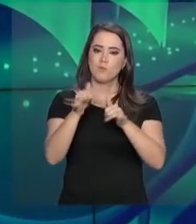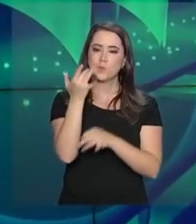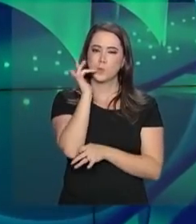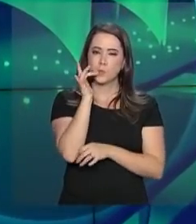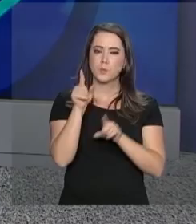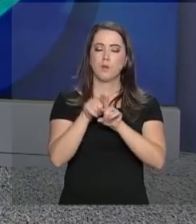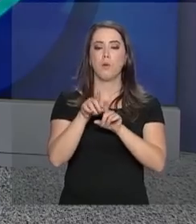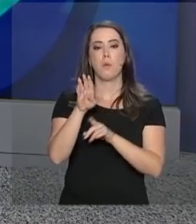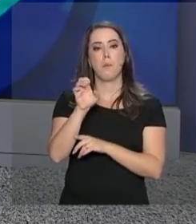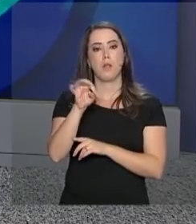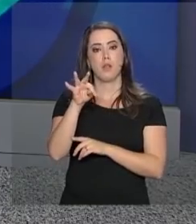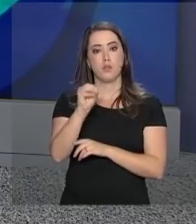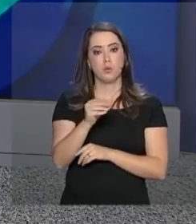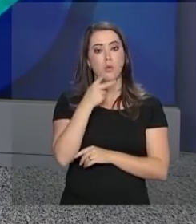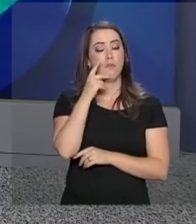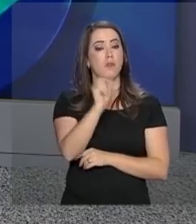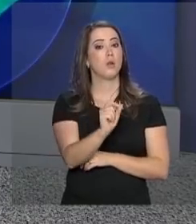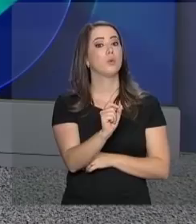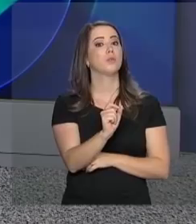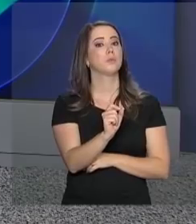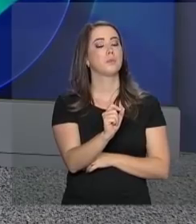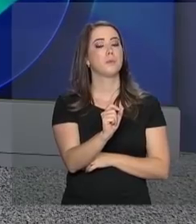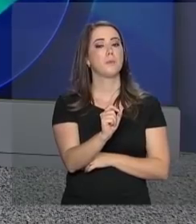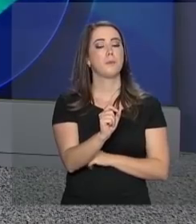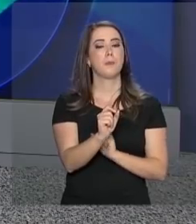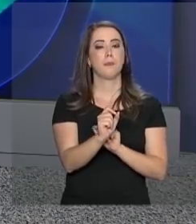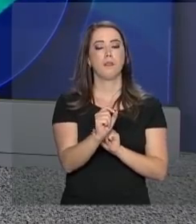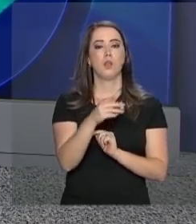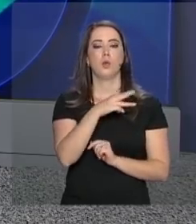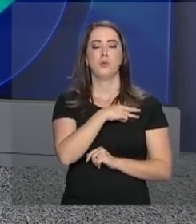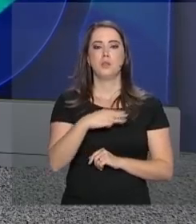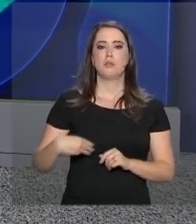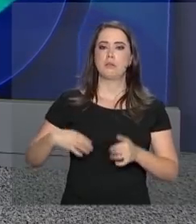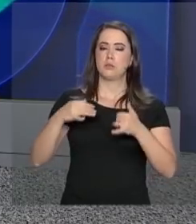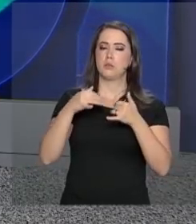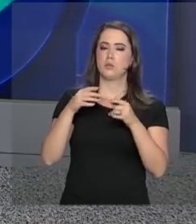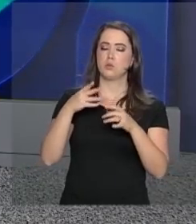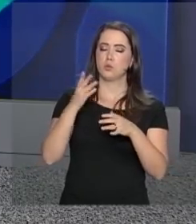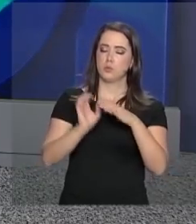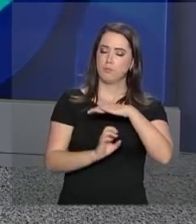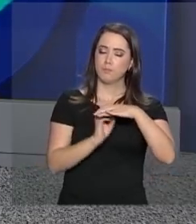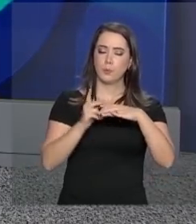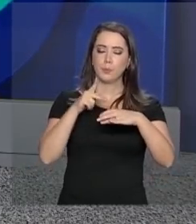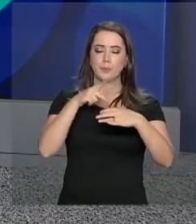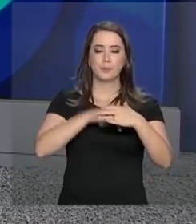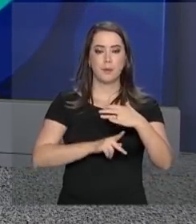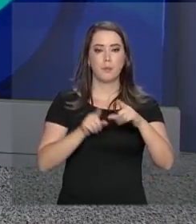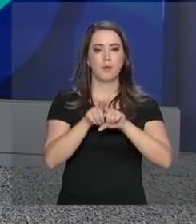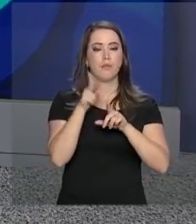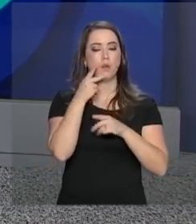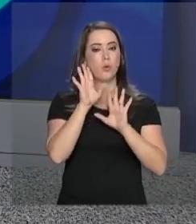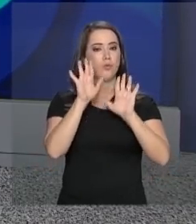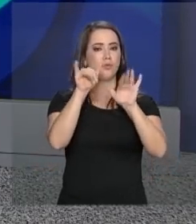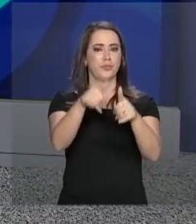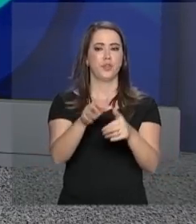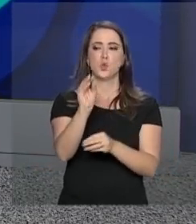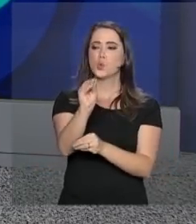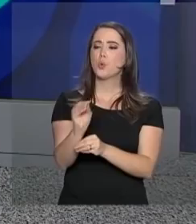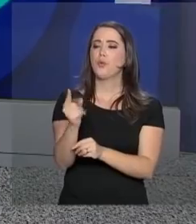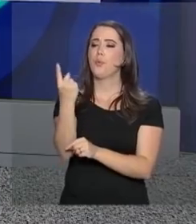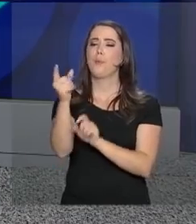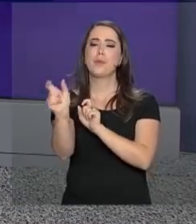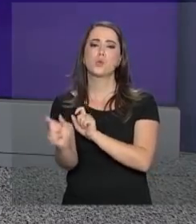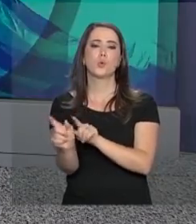Albuquerque. Em seu discurso, Castelo Branco defendeu o fim de privilégios e monopólios e afirmou que a Petrobras terá sua